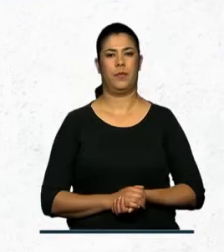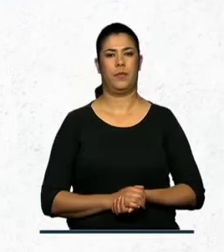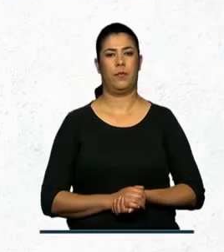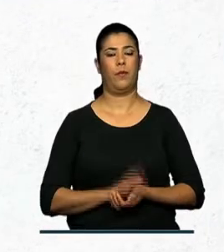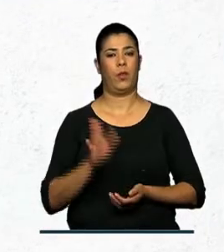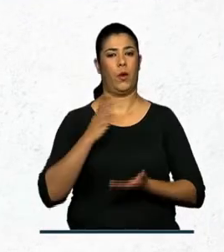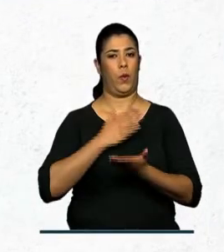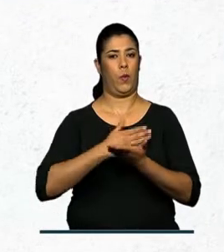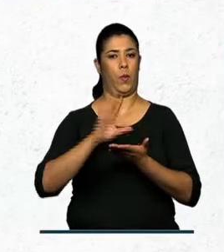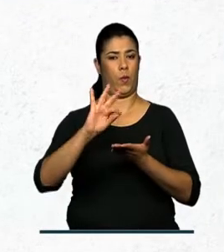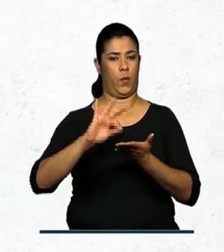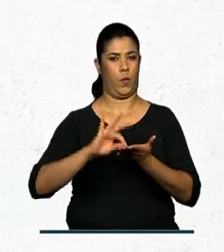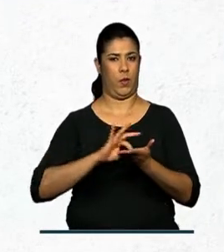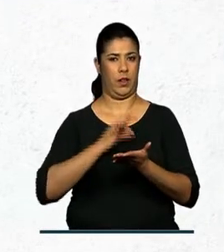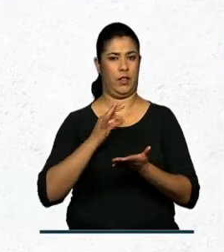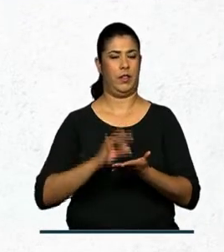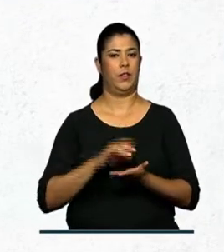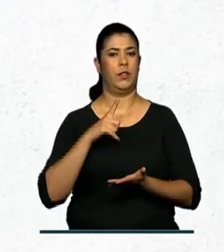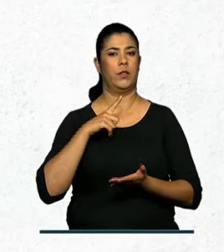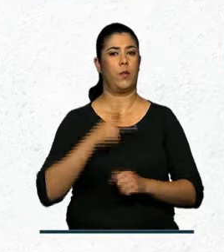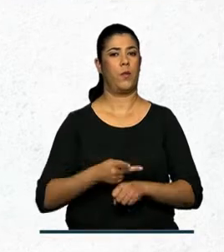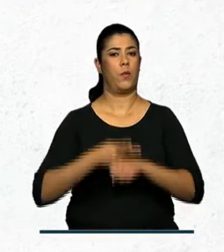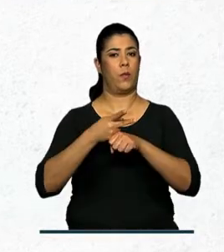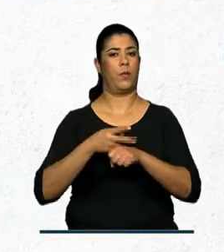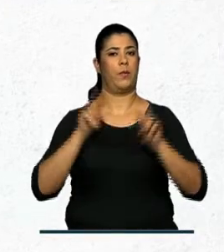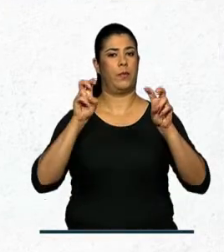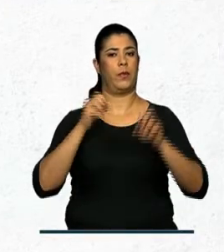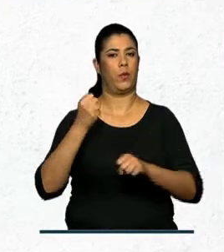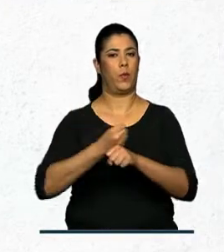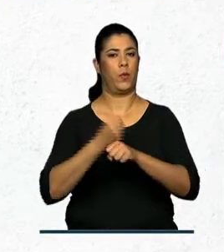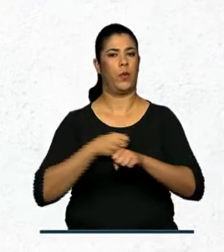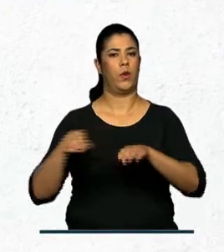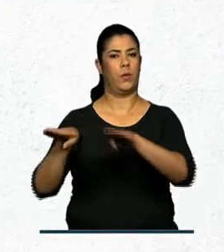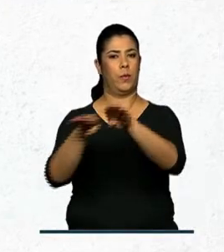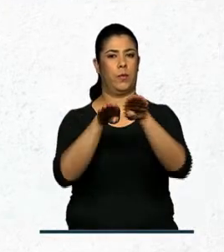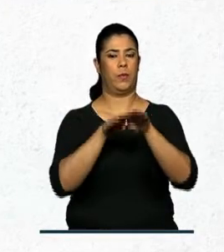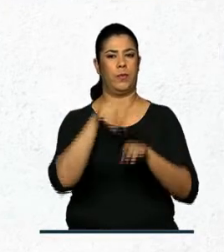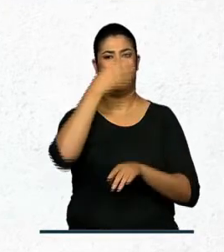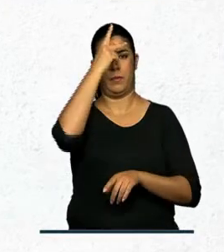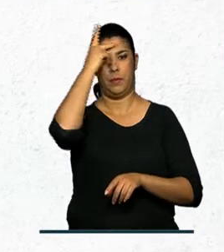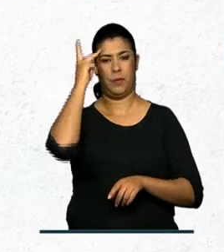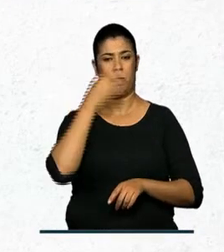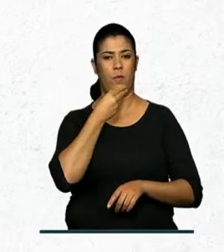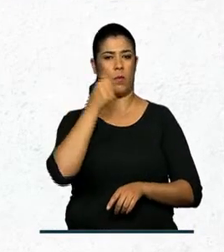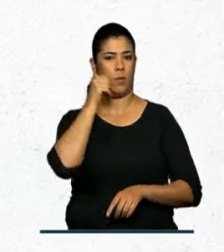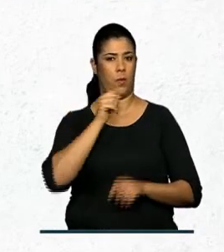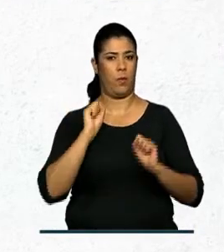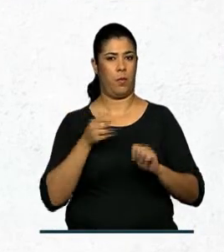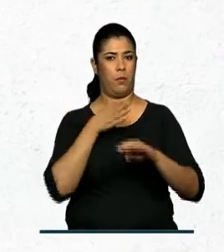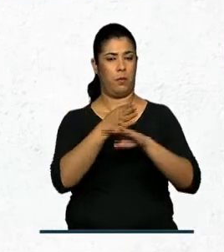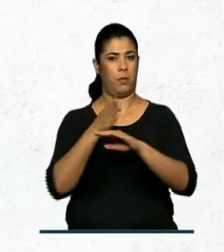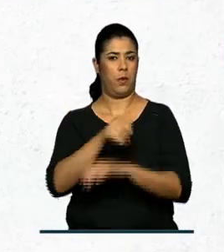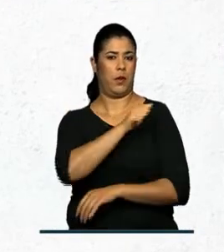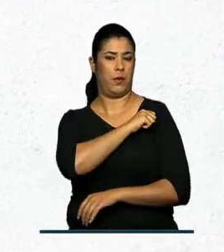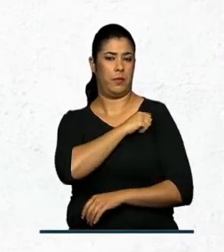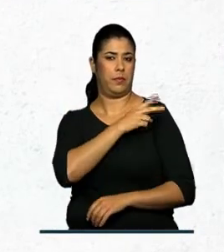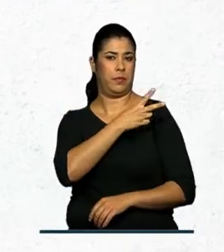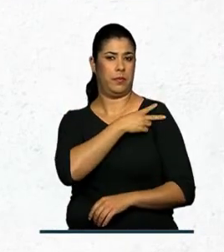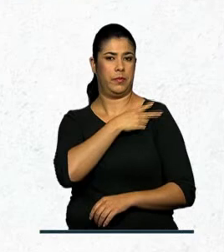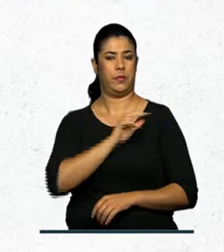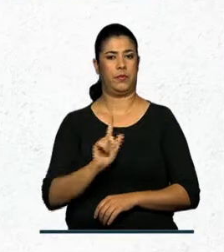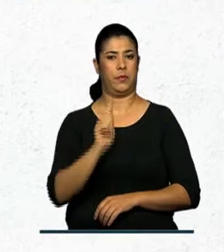Estão abertas as inscrições para o prêmio Construindo a Igualdade de Gênero. Podem participar alunos do ensino médio, de